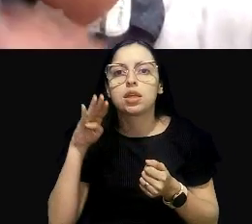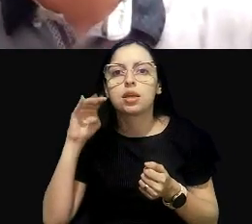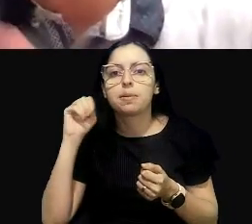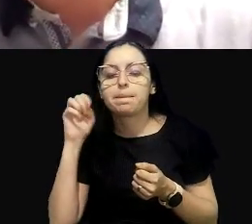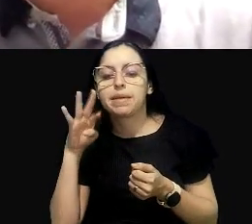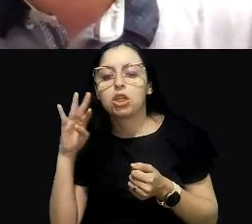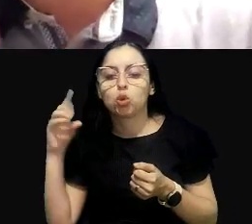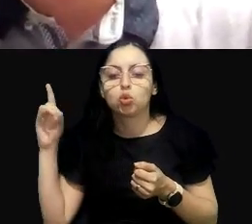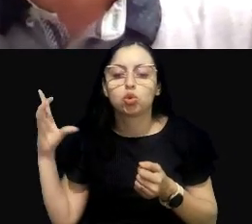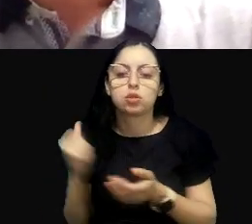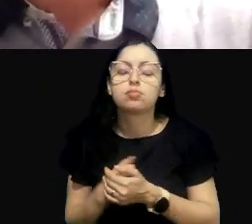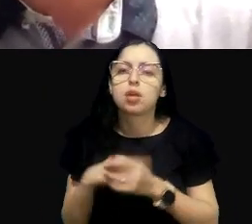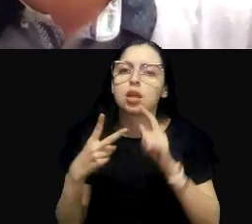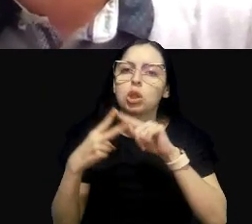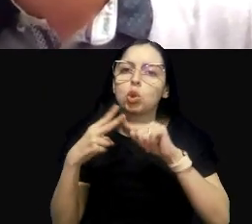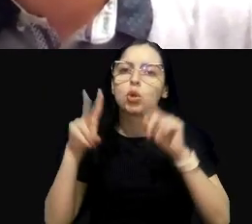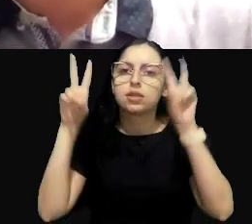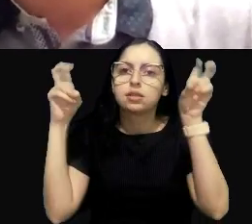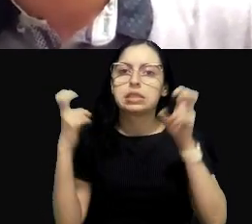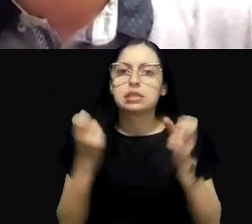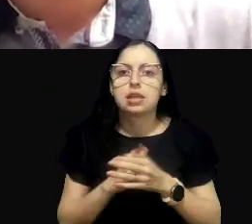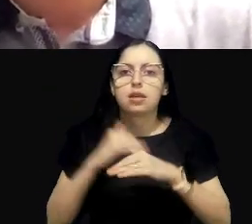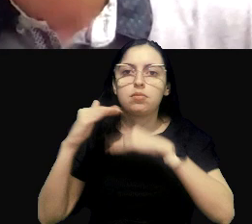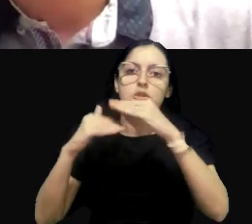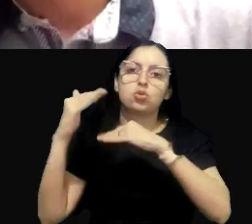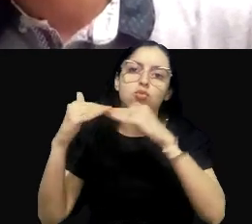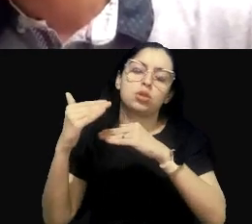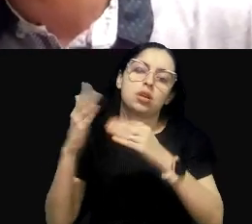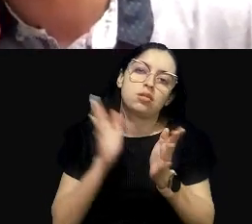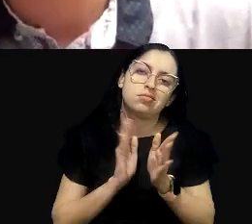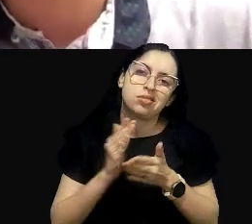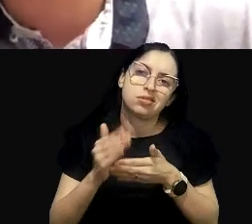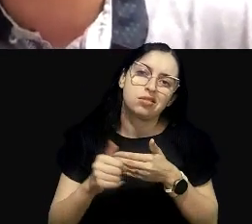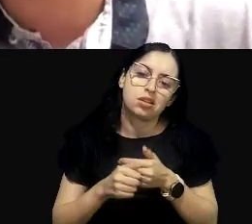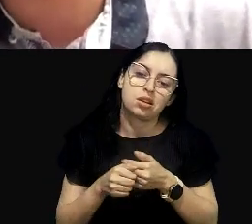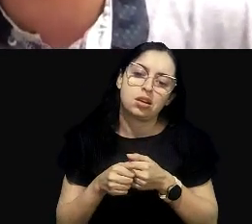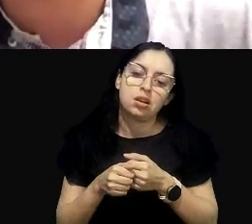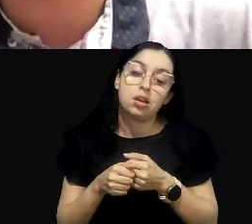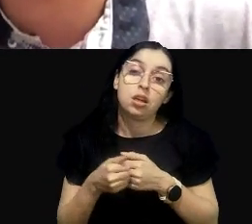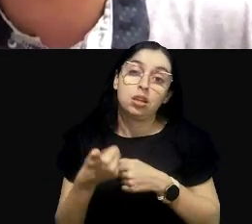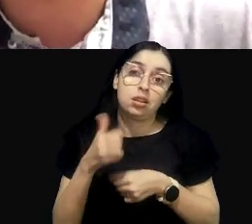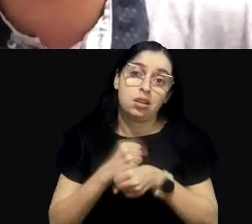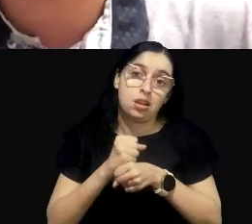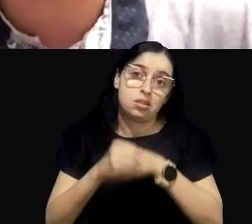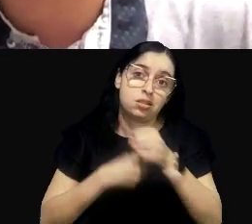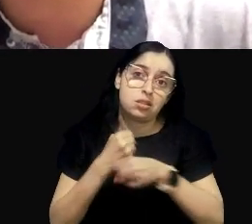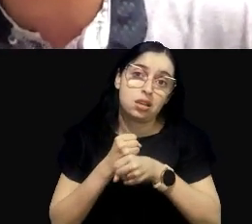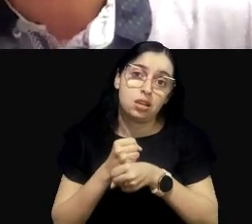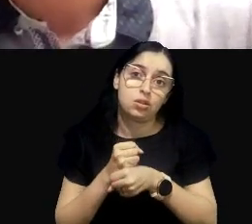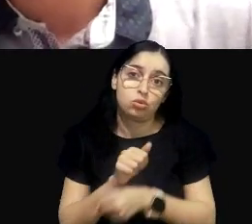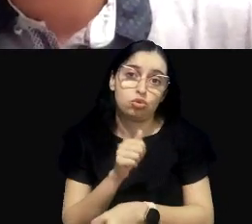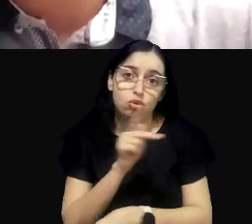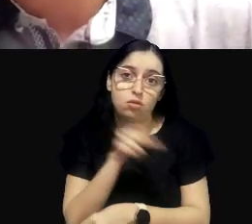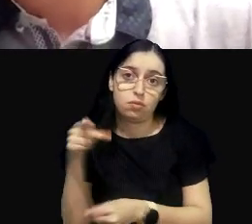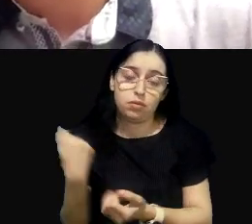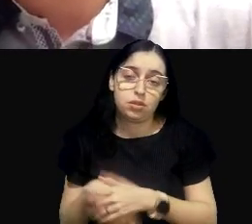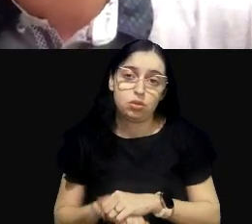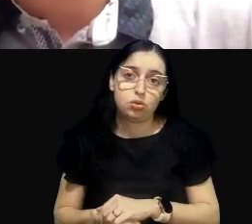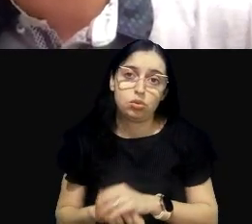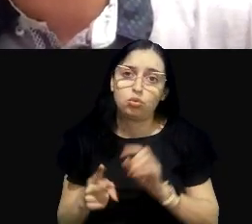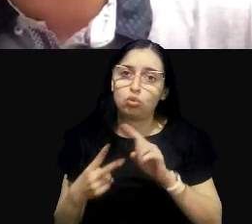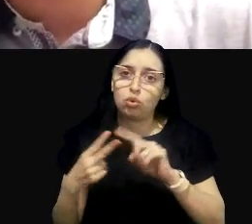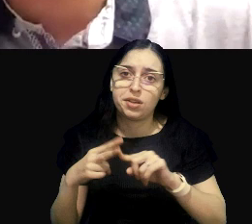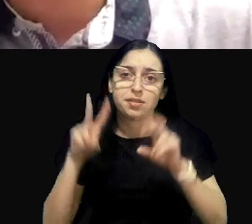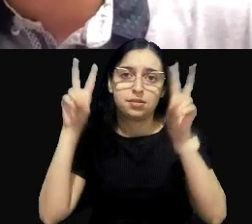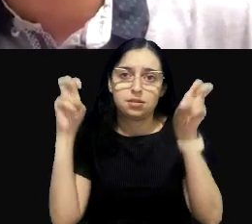basicamente dois temas que, nessa minha trajetória, né? Ano que vem faz dez anos que eu estou aqui como professor do departamento. E são dois temas